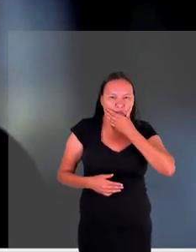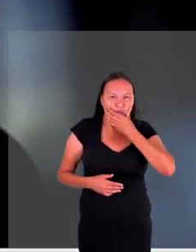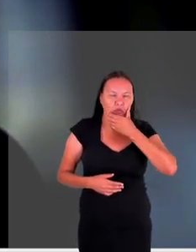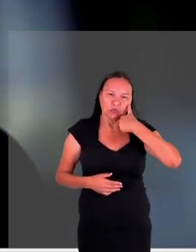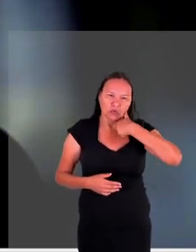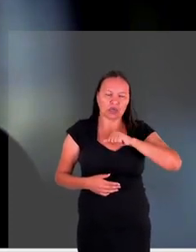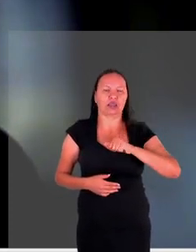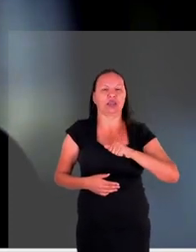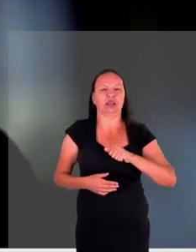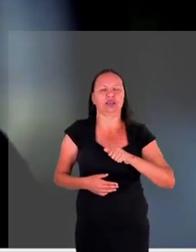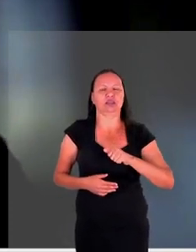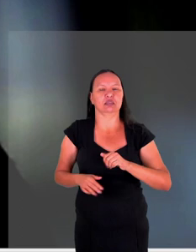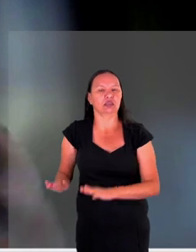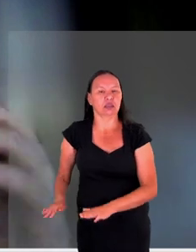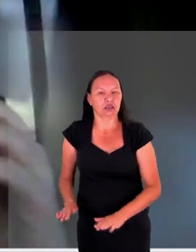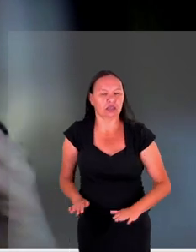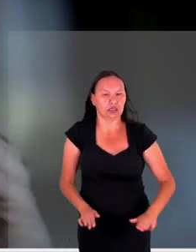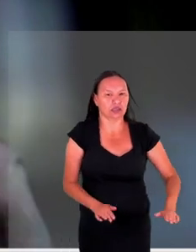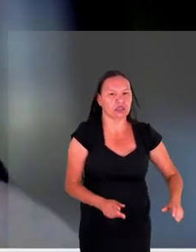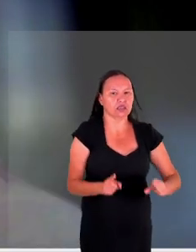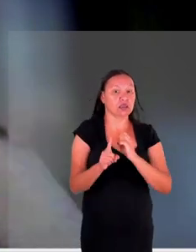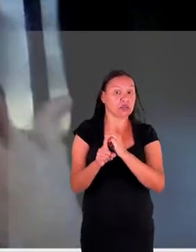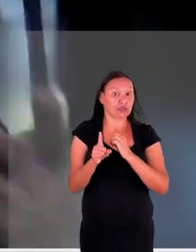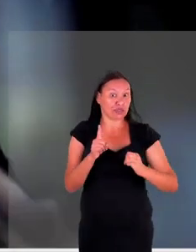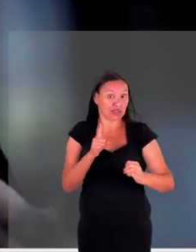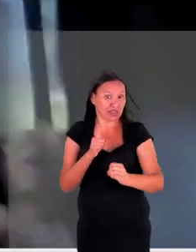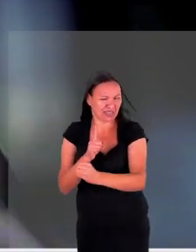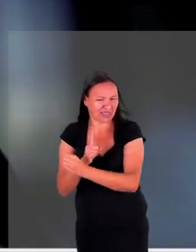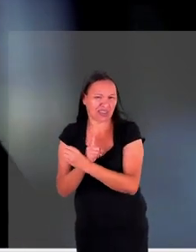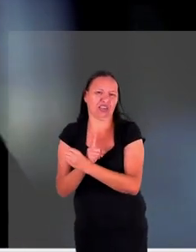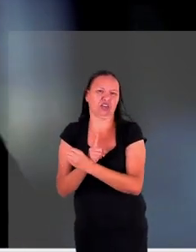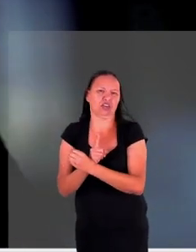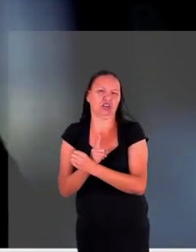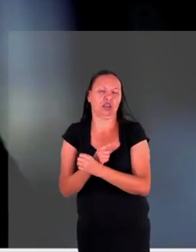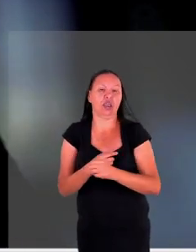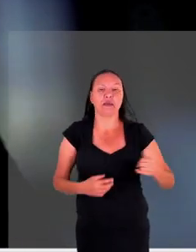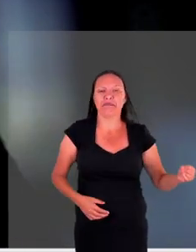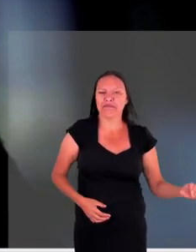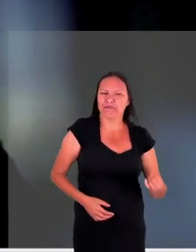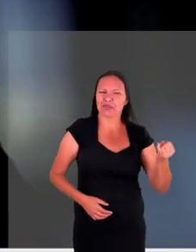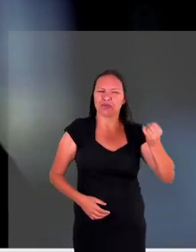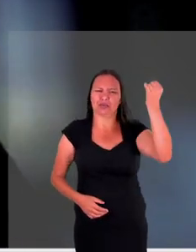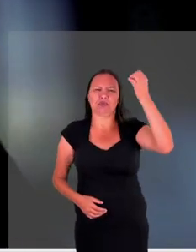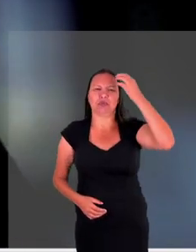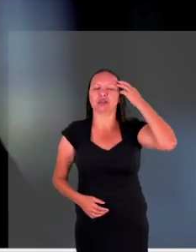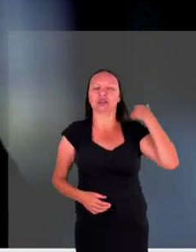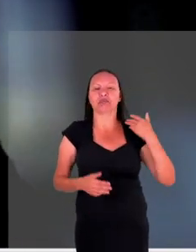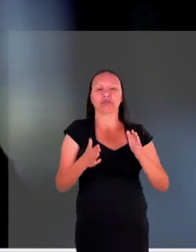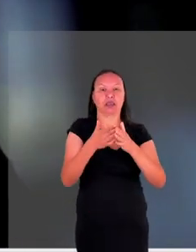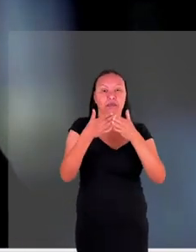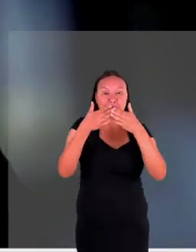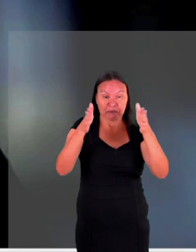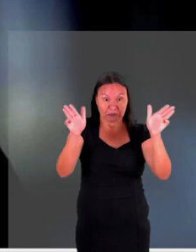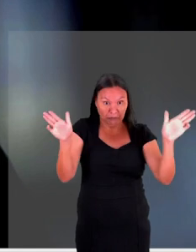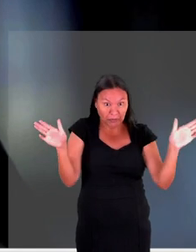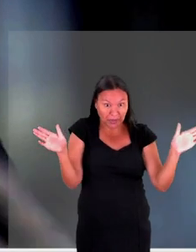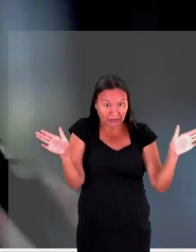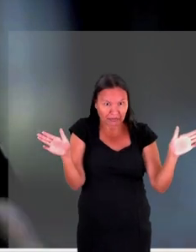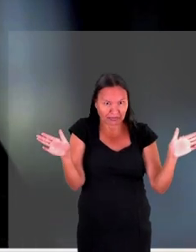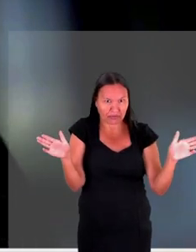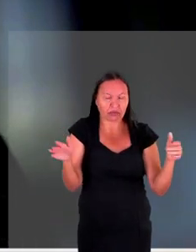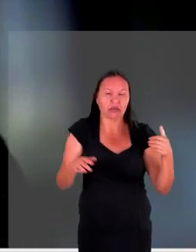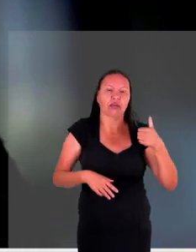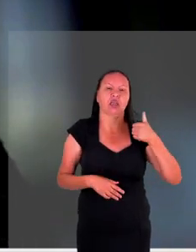é muito mais tolerante ou aberta a ajudar crianças a ajudar mulheres